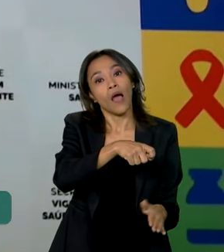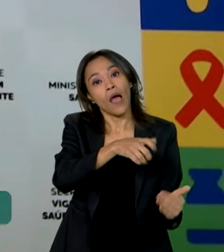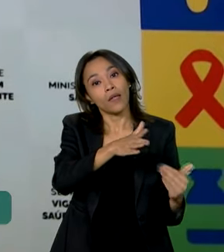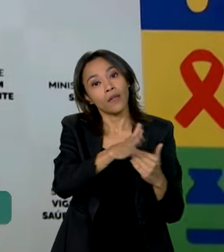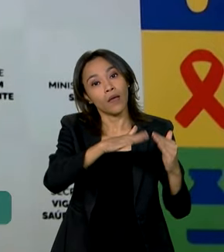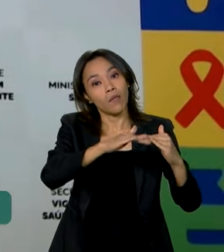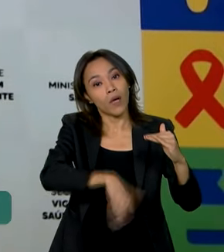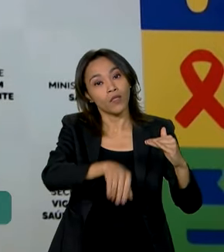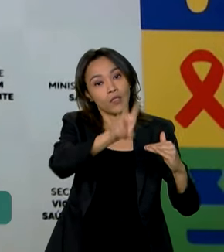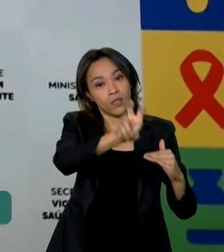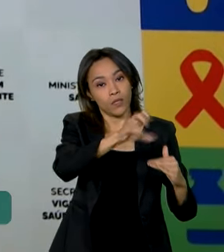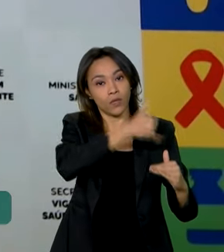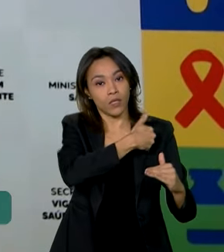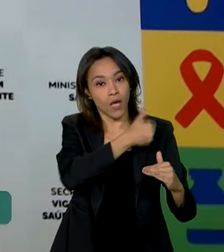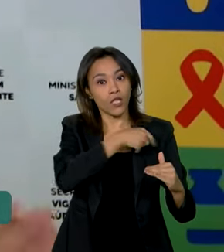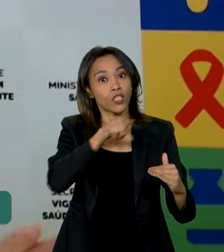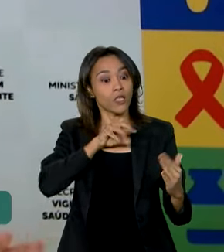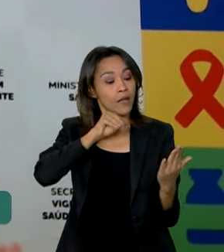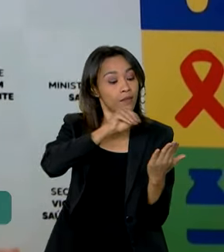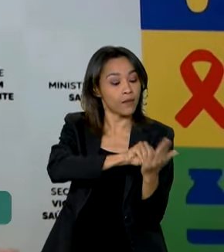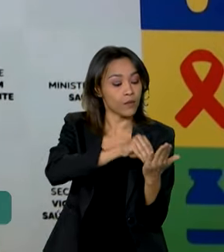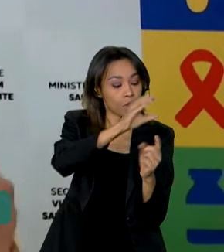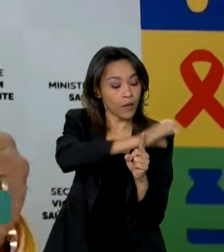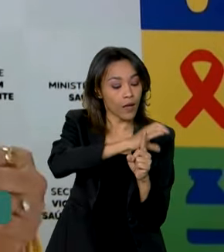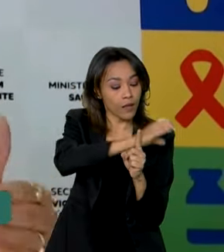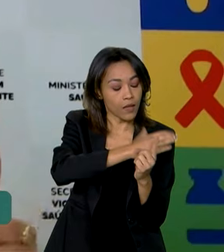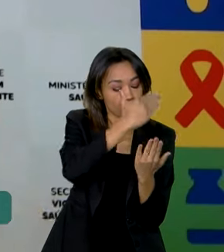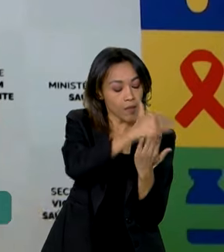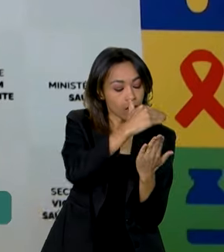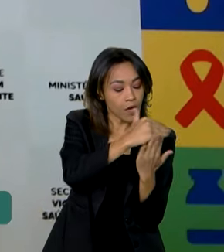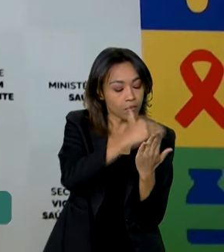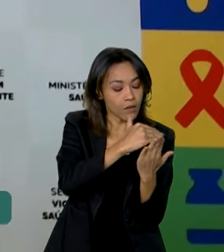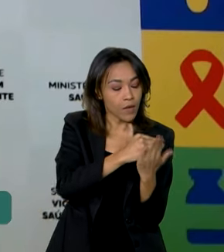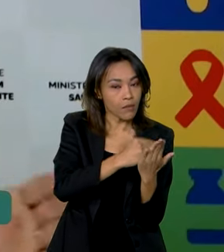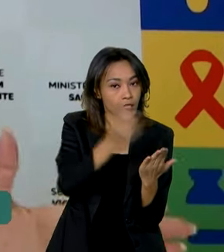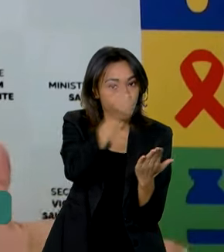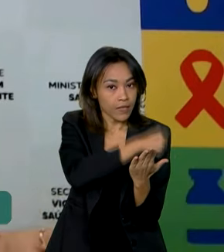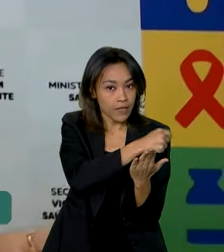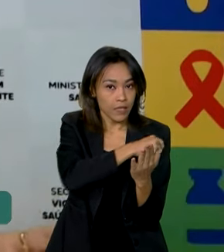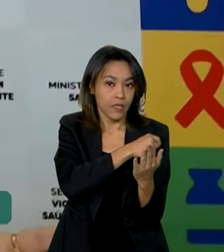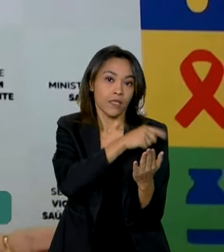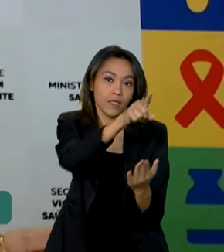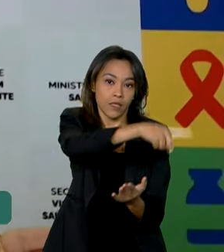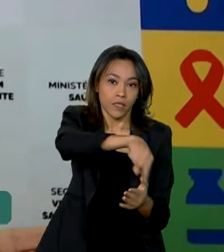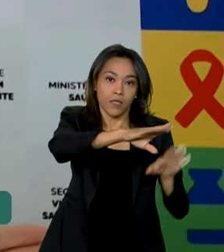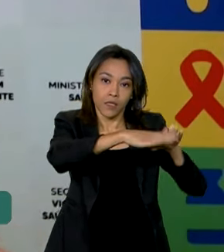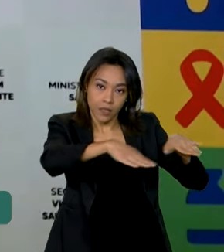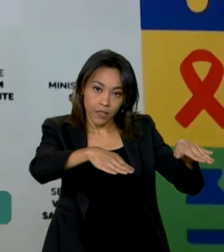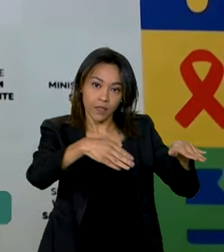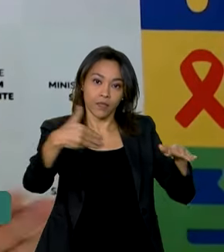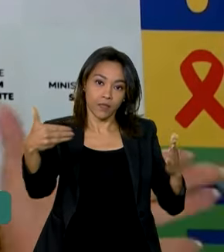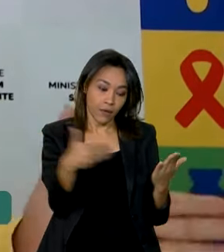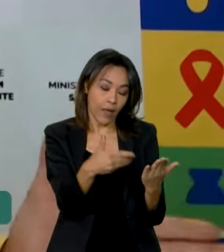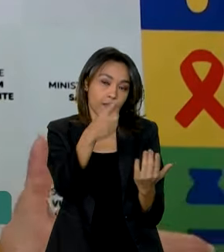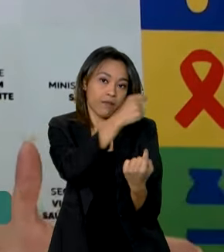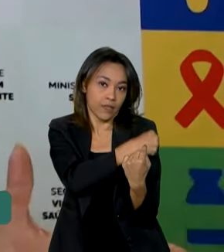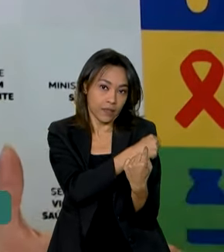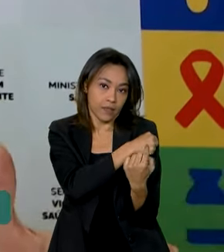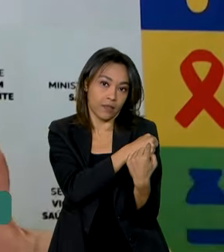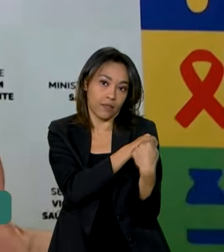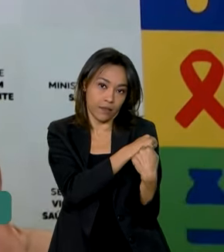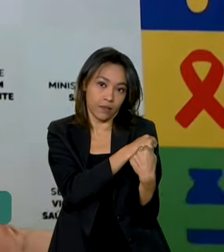de 5 anos que está no calendário regular das crianças. Então, essa vacina para criança